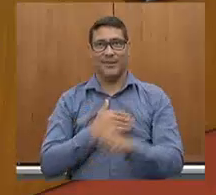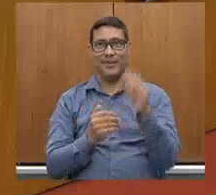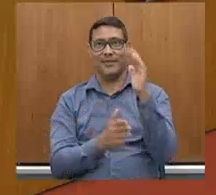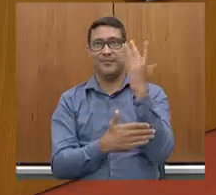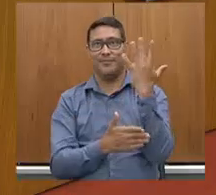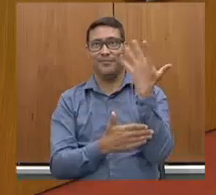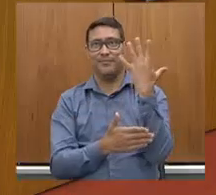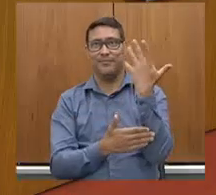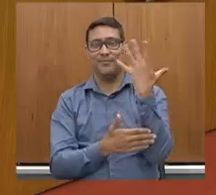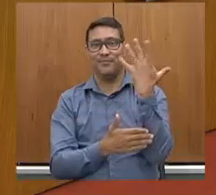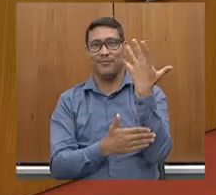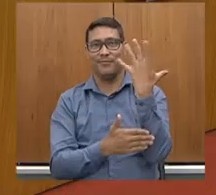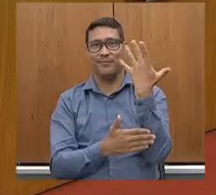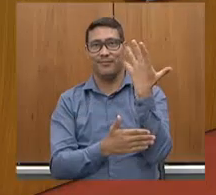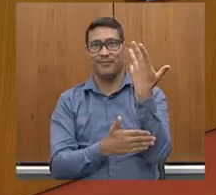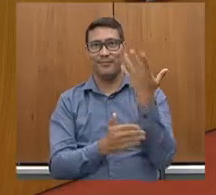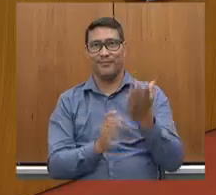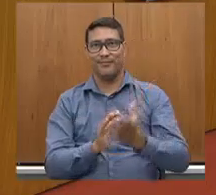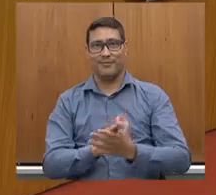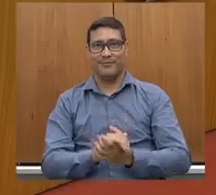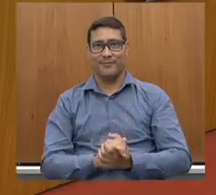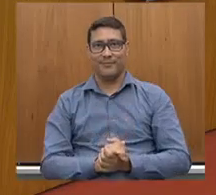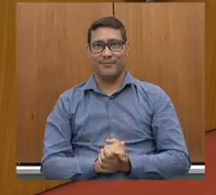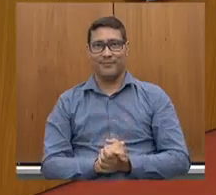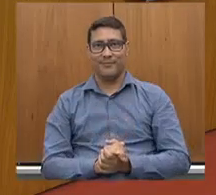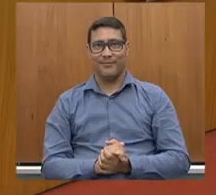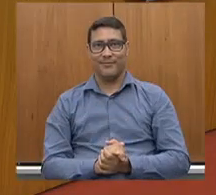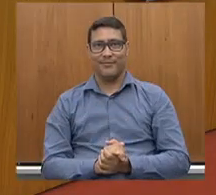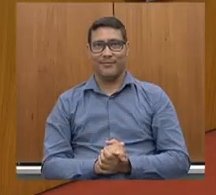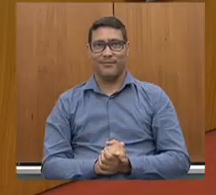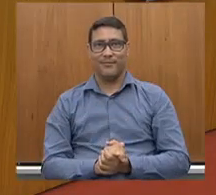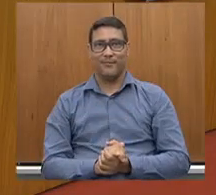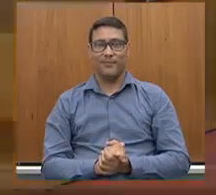Filho da Lúcia. Filho da Lúcia. Então,